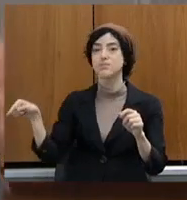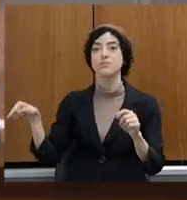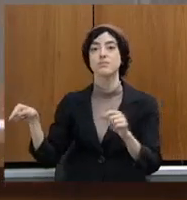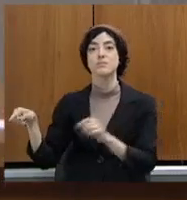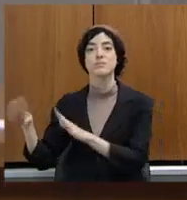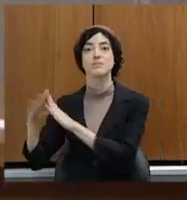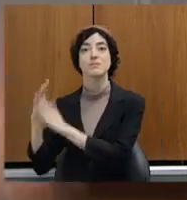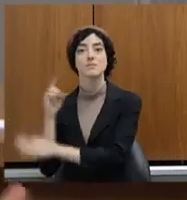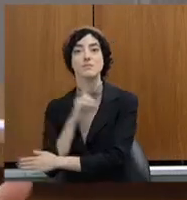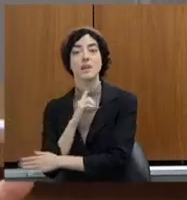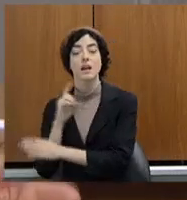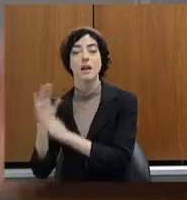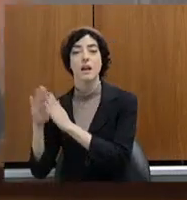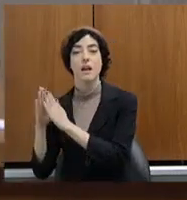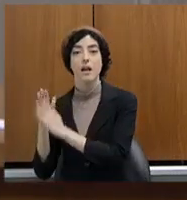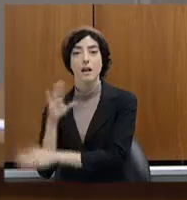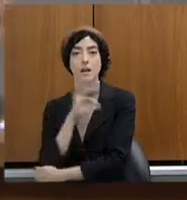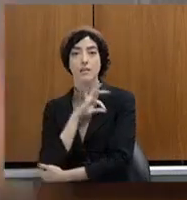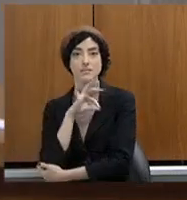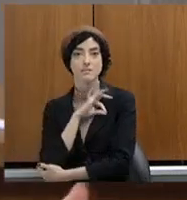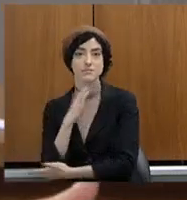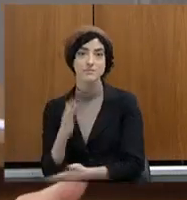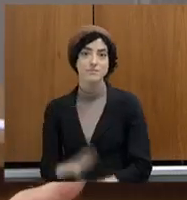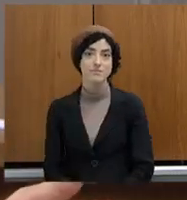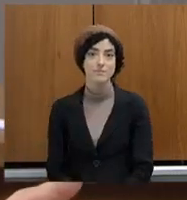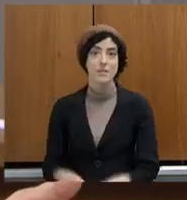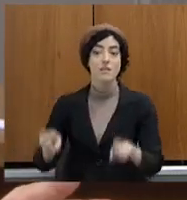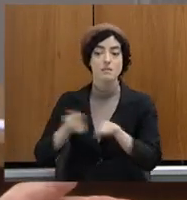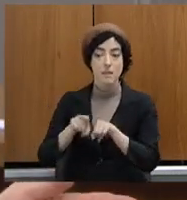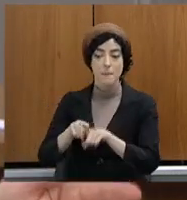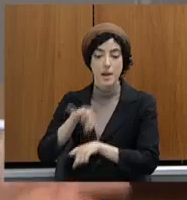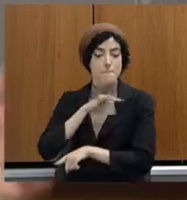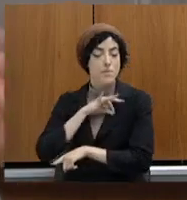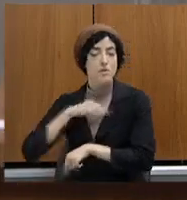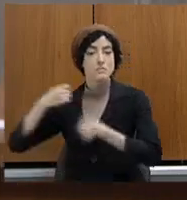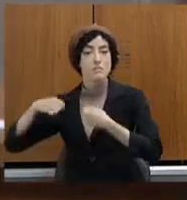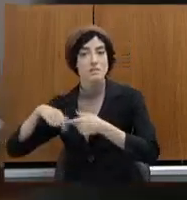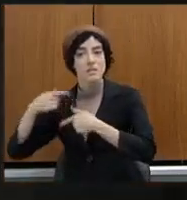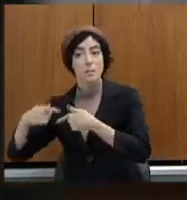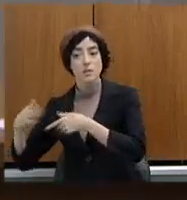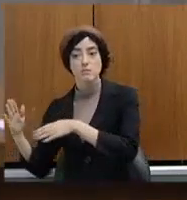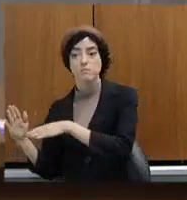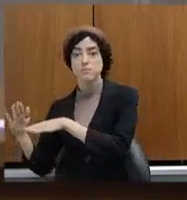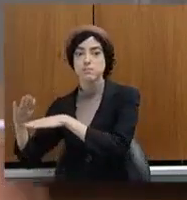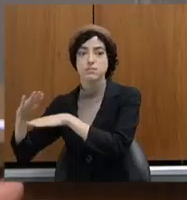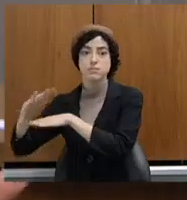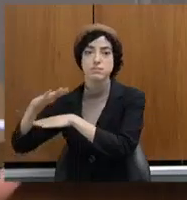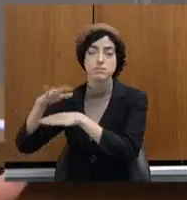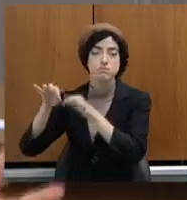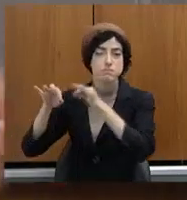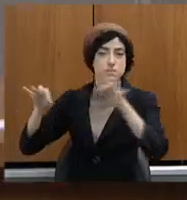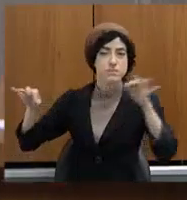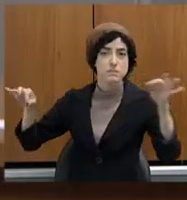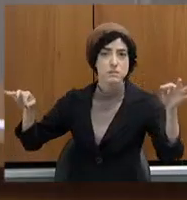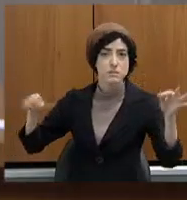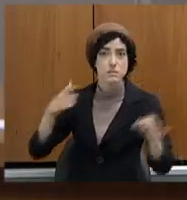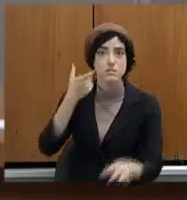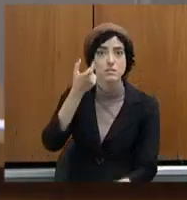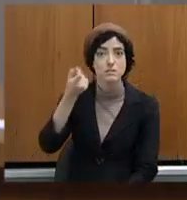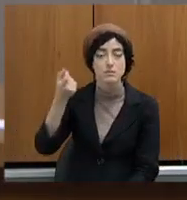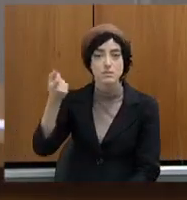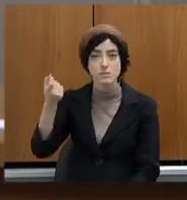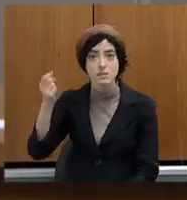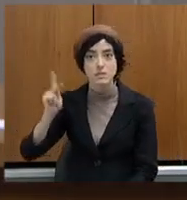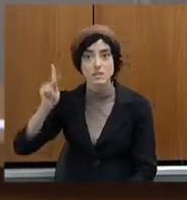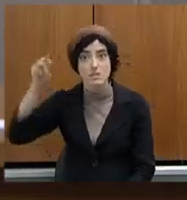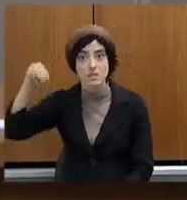também, e o advogado também, e a polícia militar também. Então, isso não se justifica, às vezes. Doutor